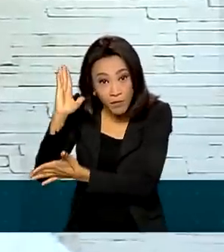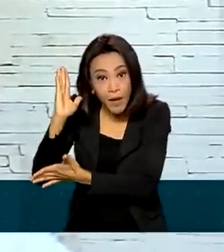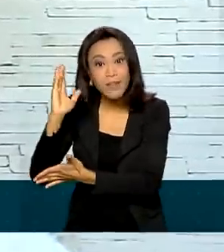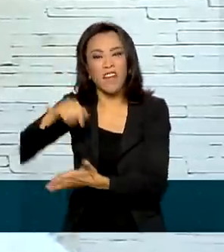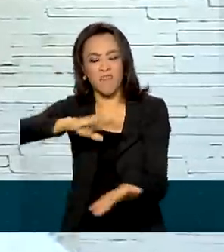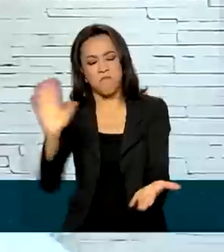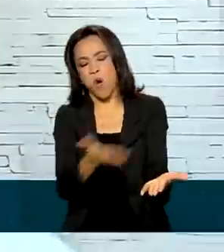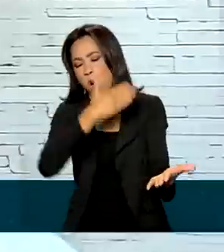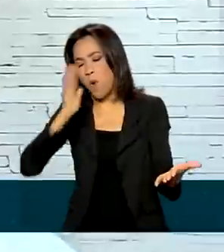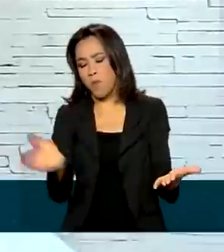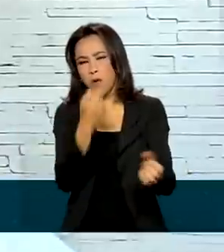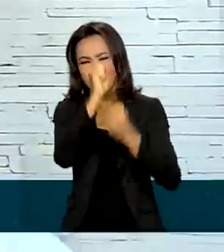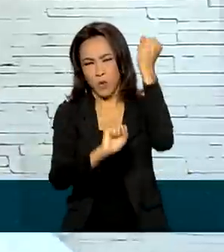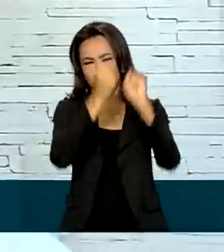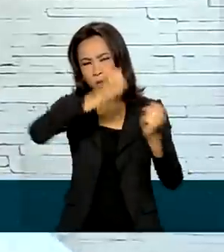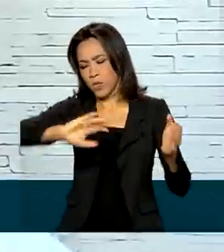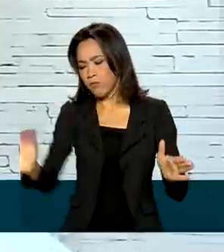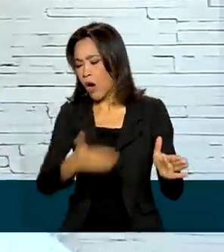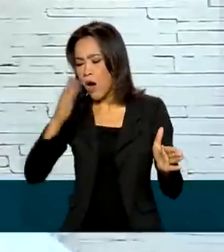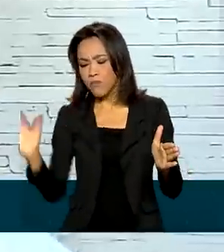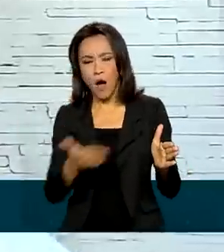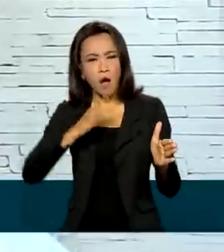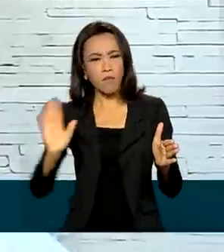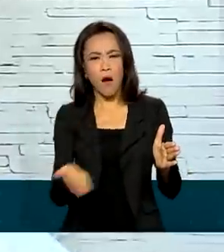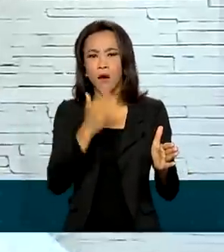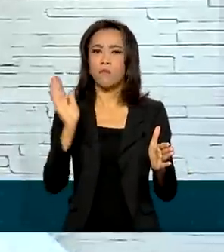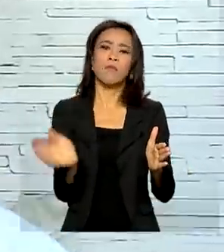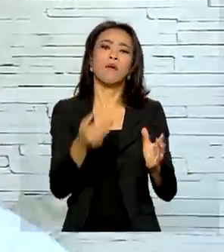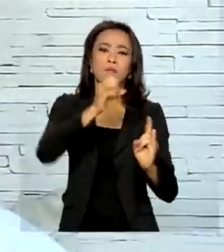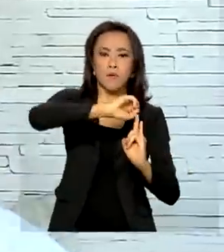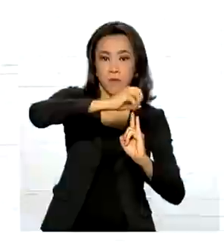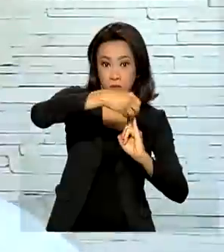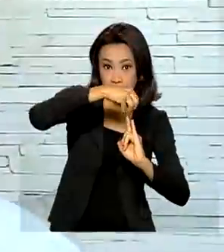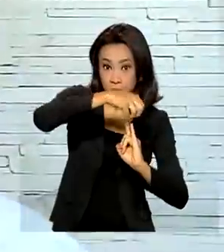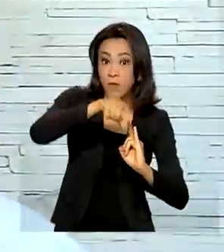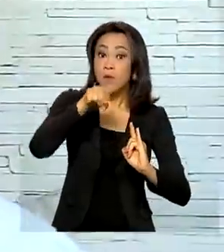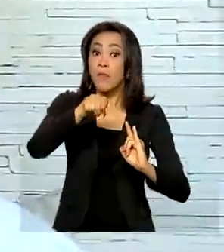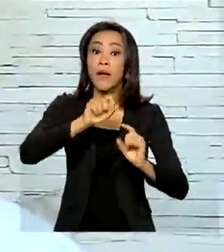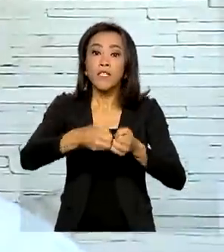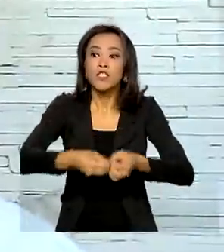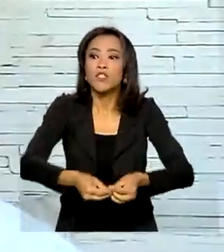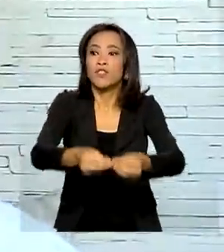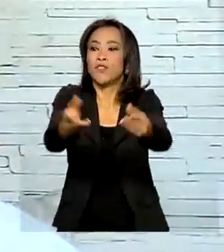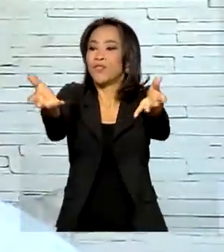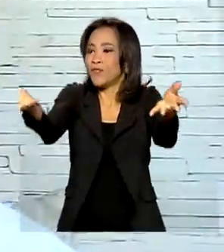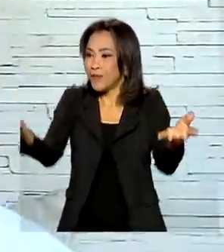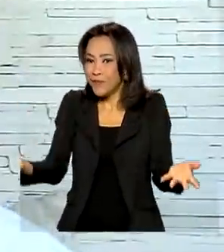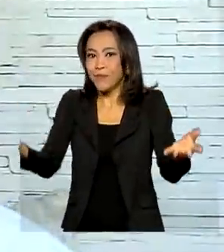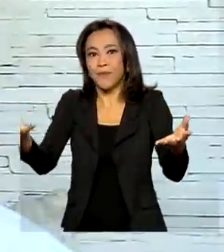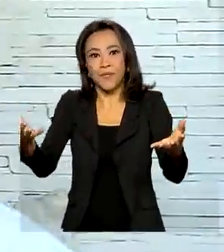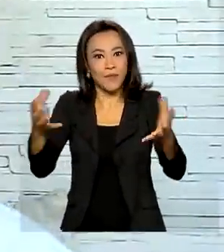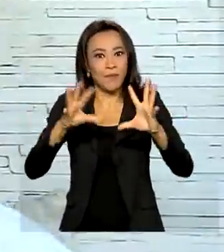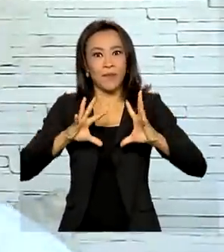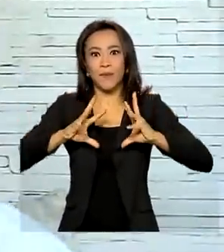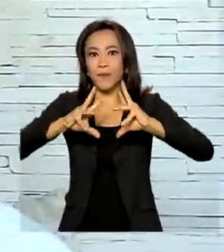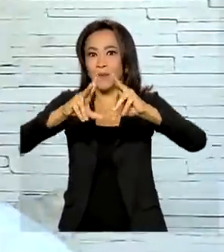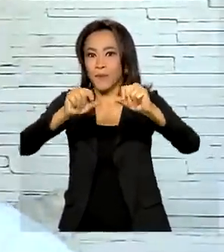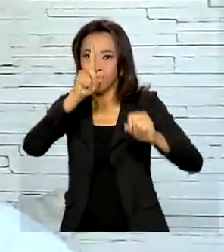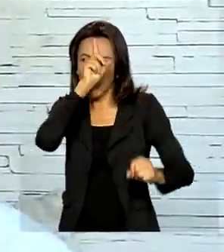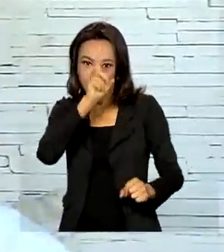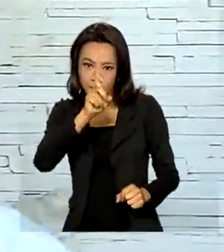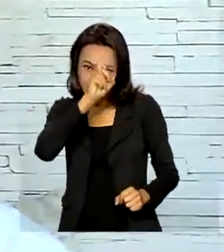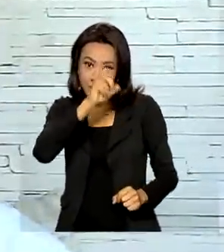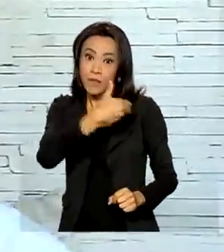larga escala pelo Instituto de Biologia de Mundo Biológico para distribuir para toda a rede do Sistema